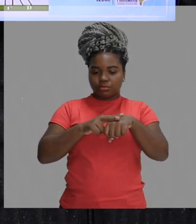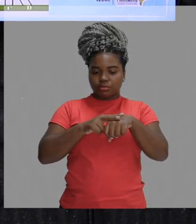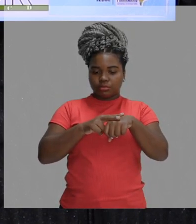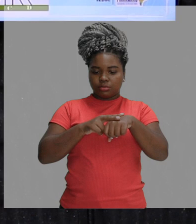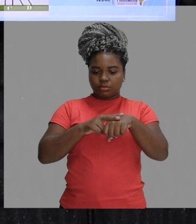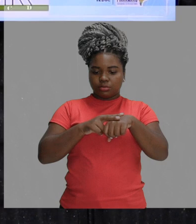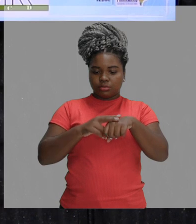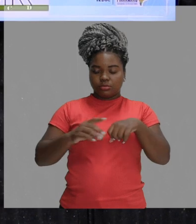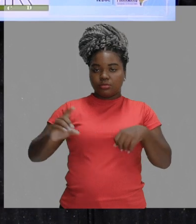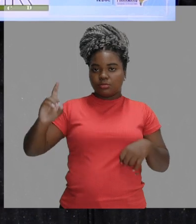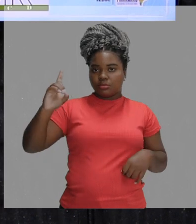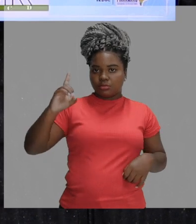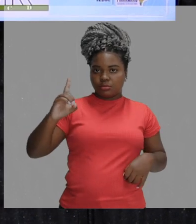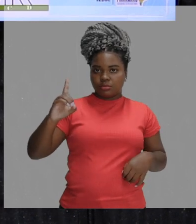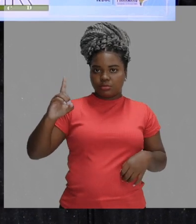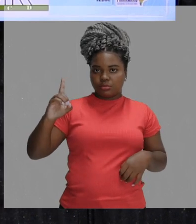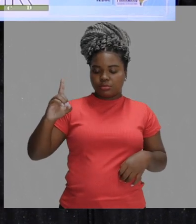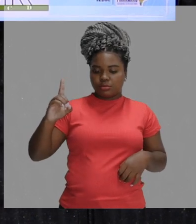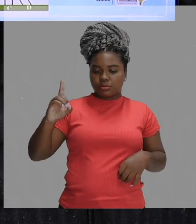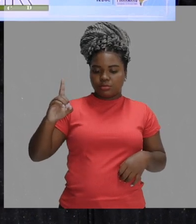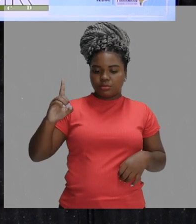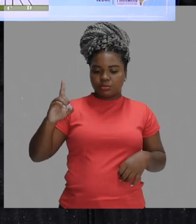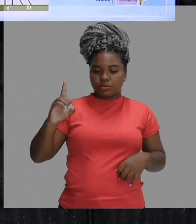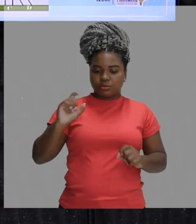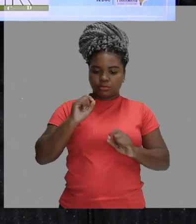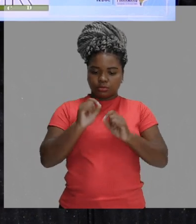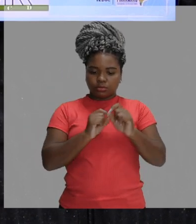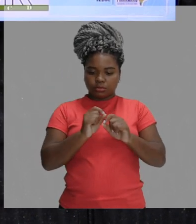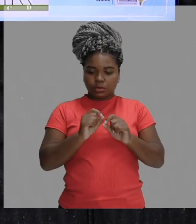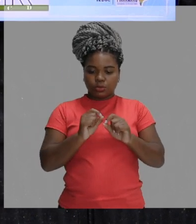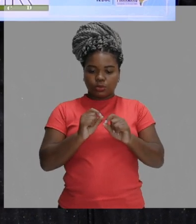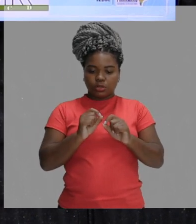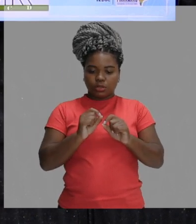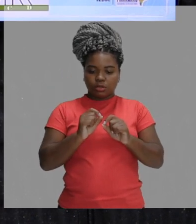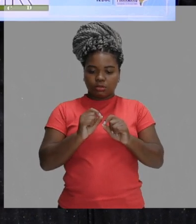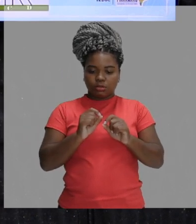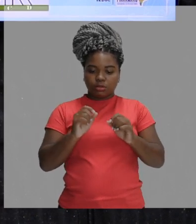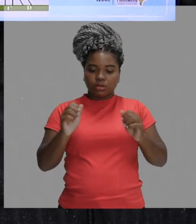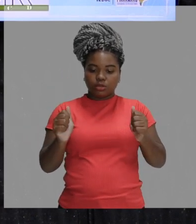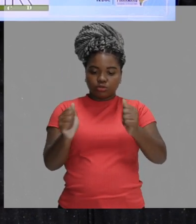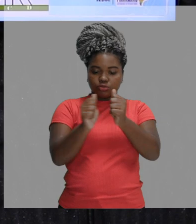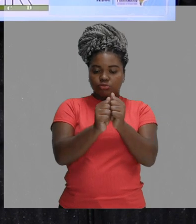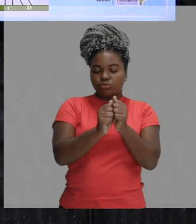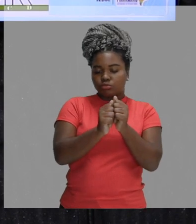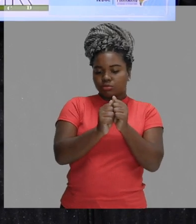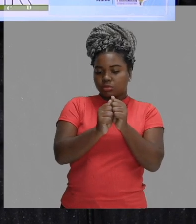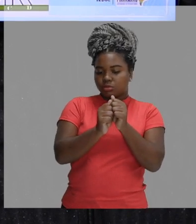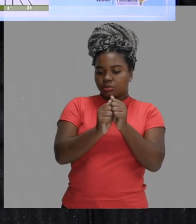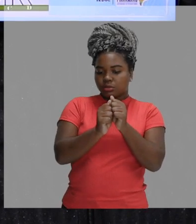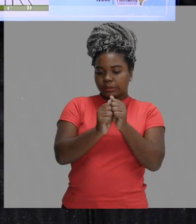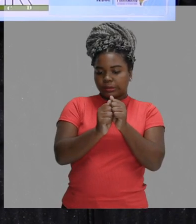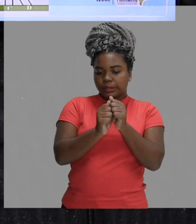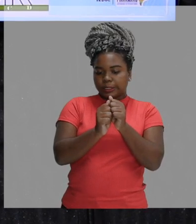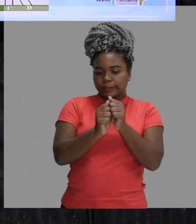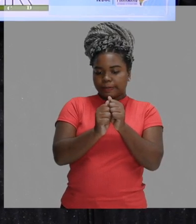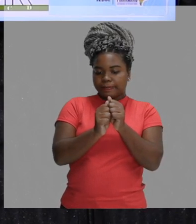Já o ponto D, ele é proveniente do feixe 1. O feixe 1 é vermelho.